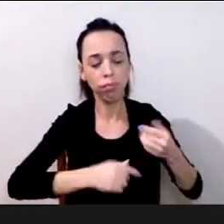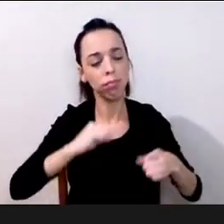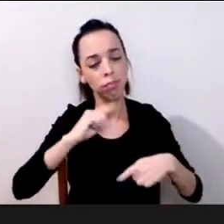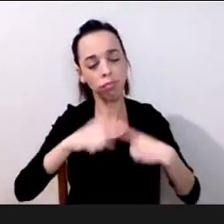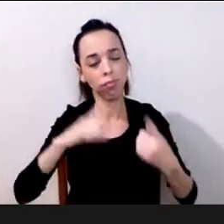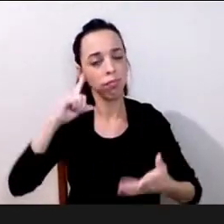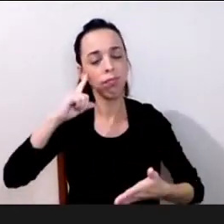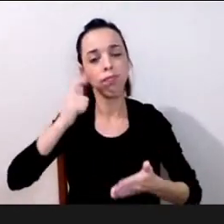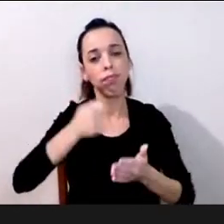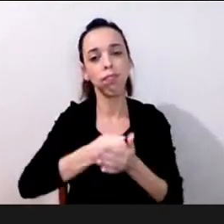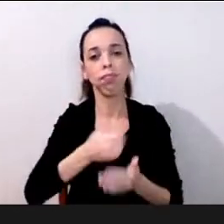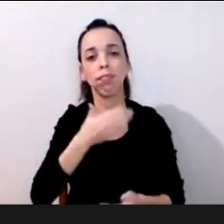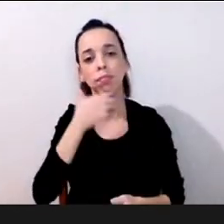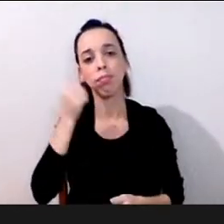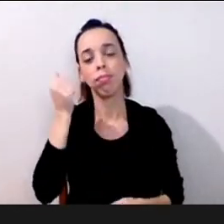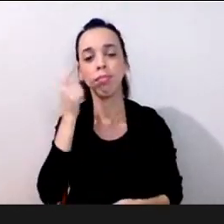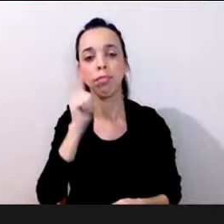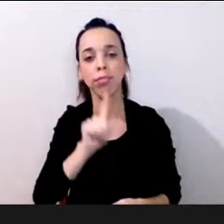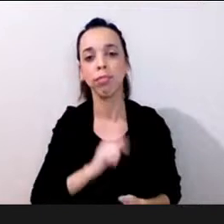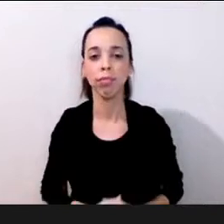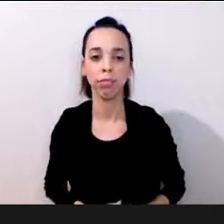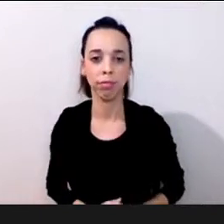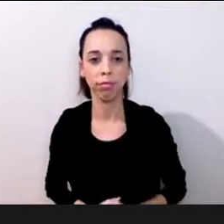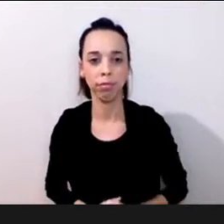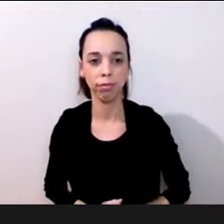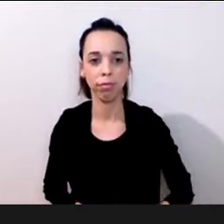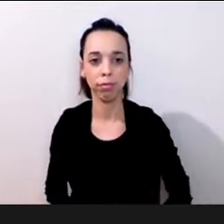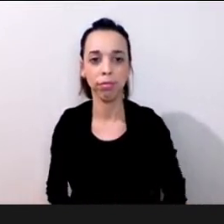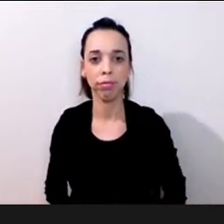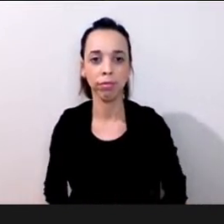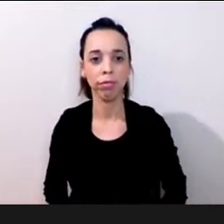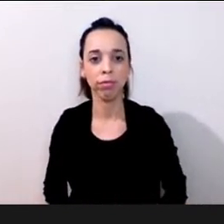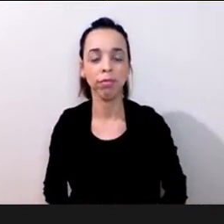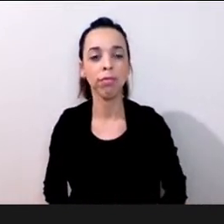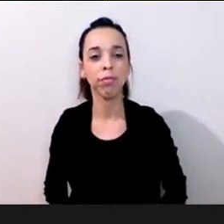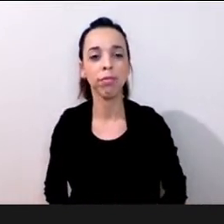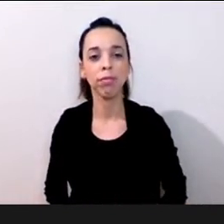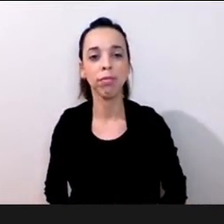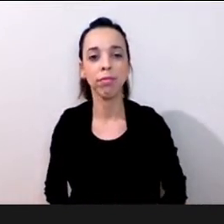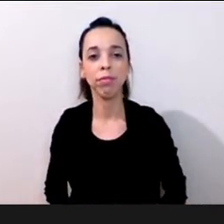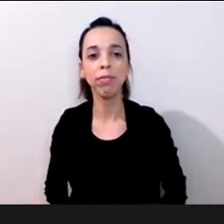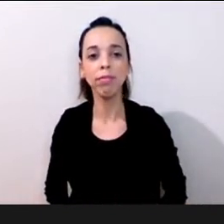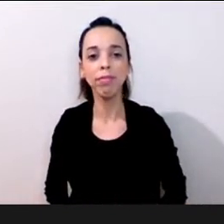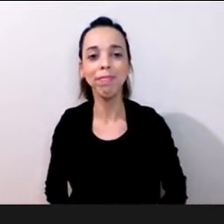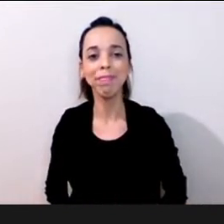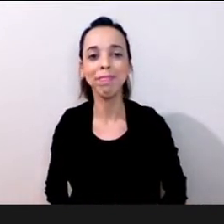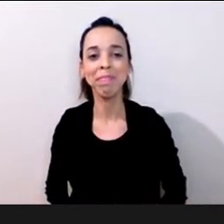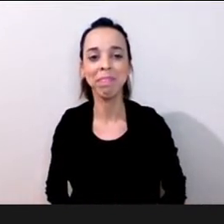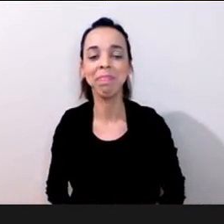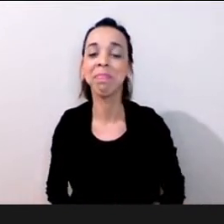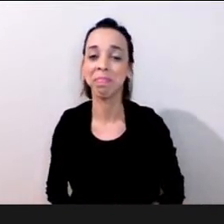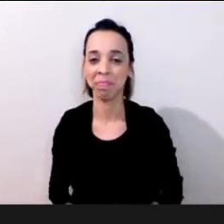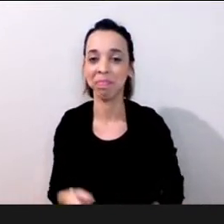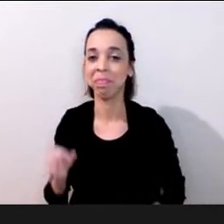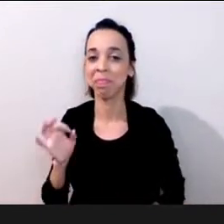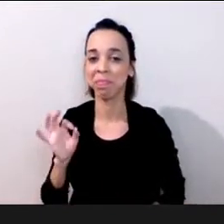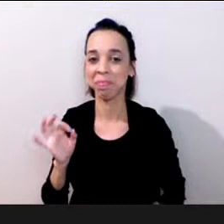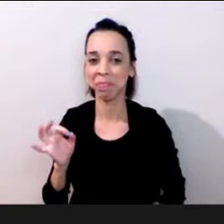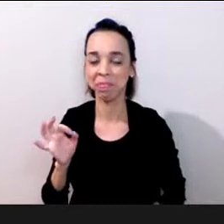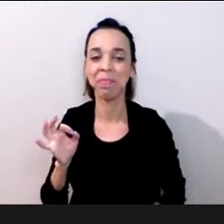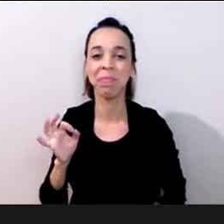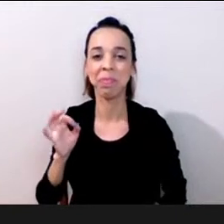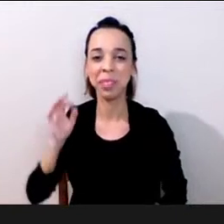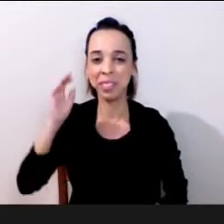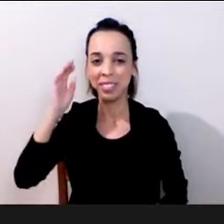acertadas nos momentos específicos perfeito a Bartira na verdade é um processo de síntese